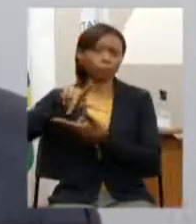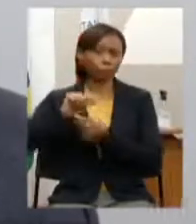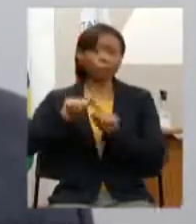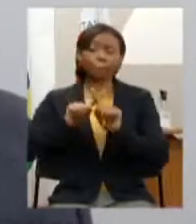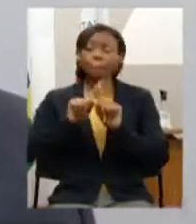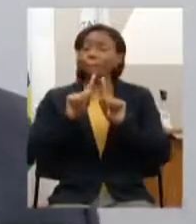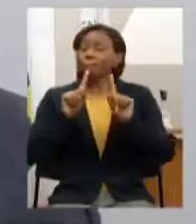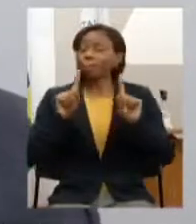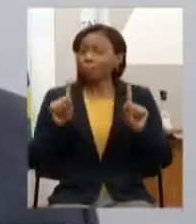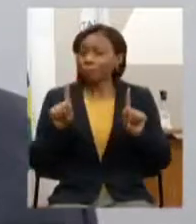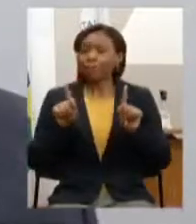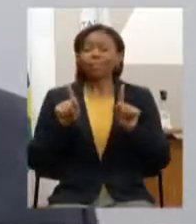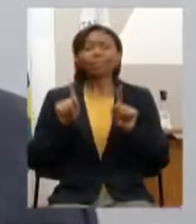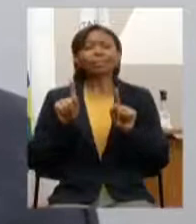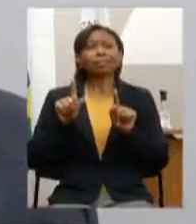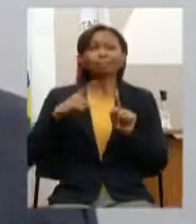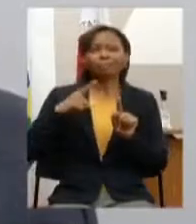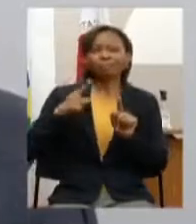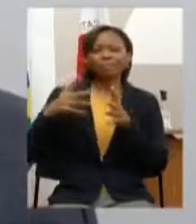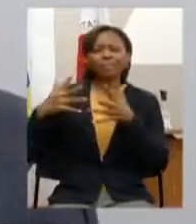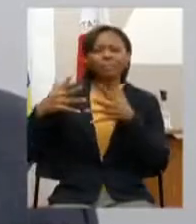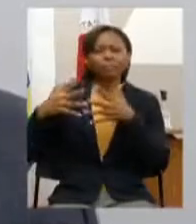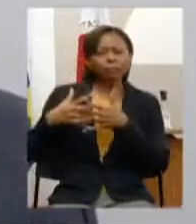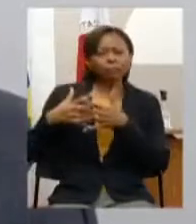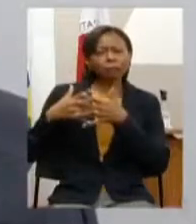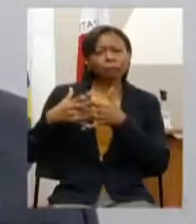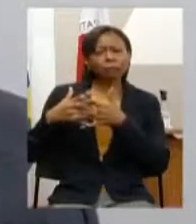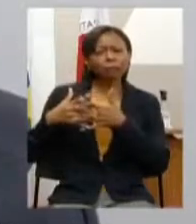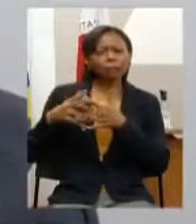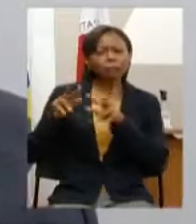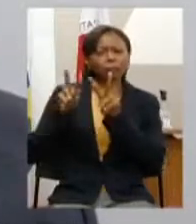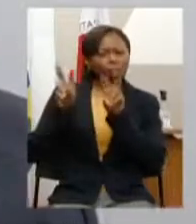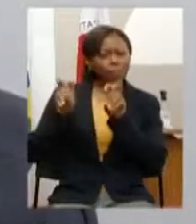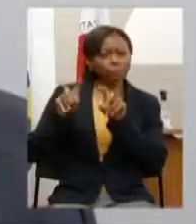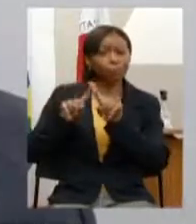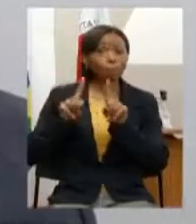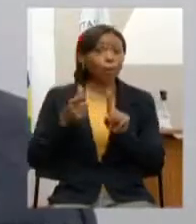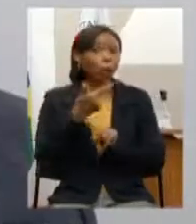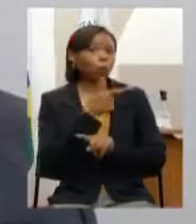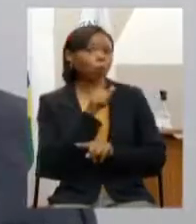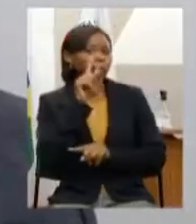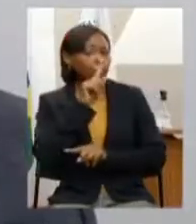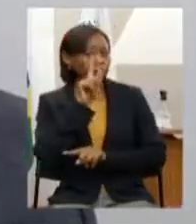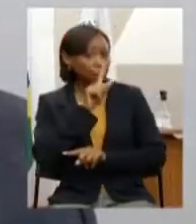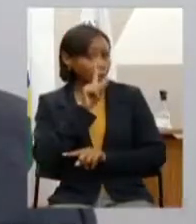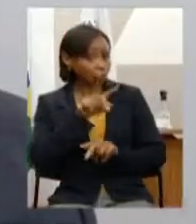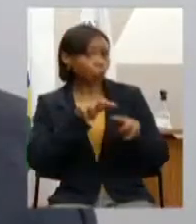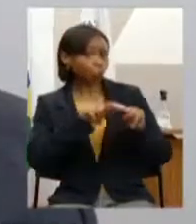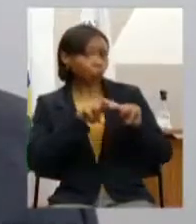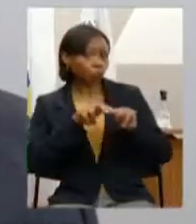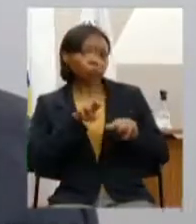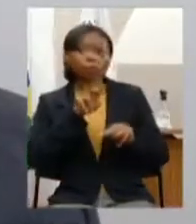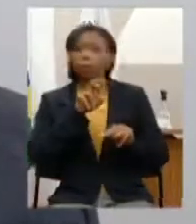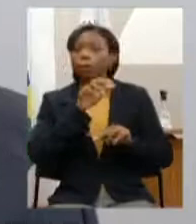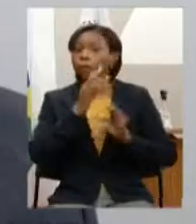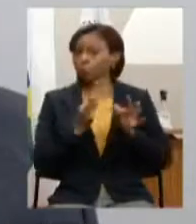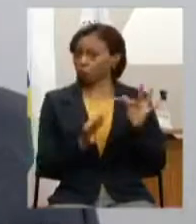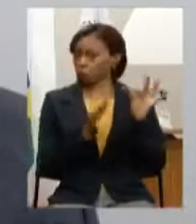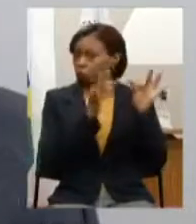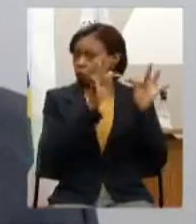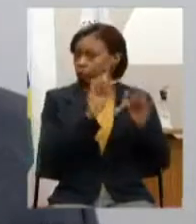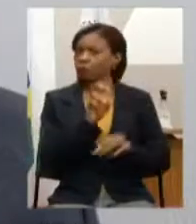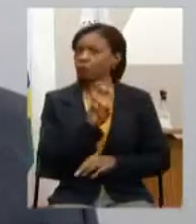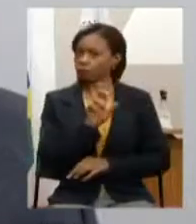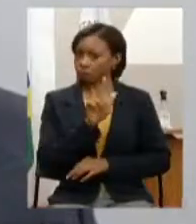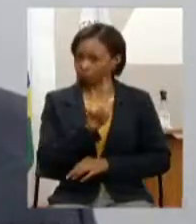além dessa controvérsia é preciso falar de outros riscos ligados a essa tecnologia diversos